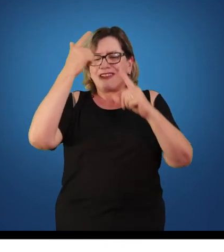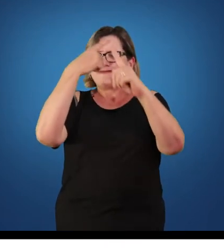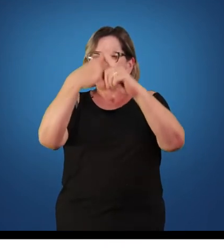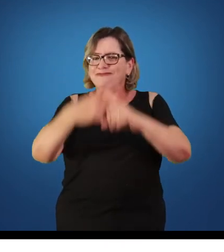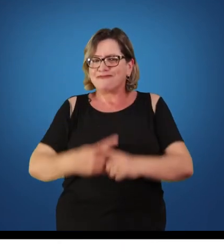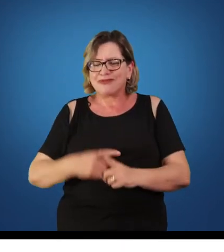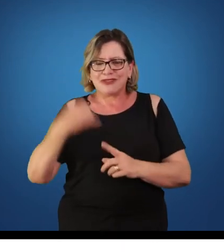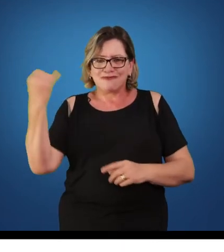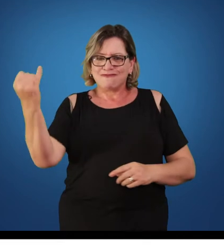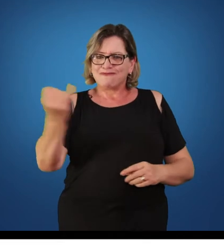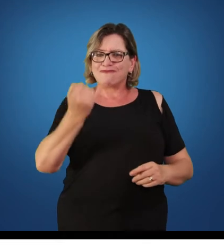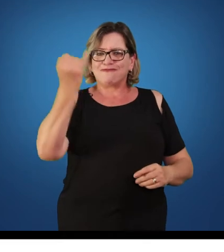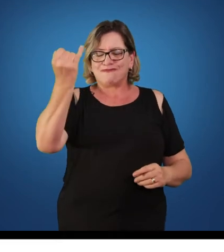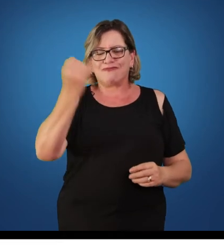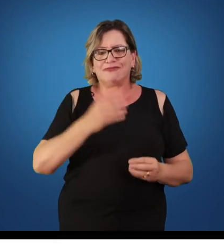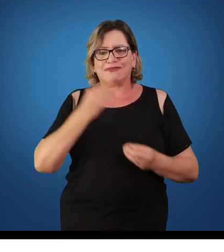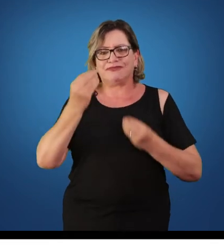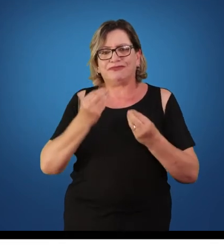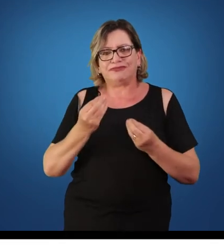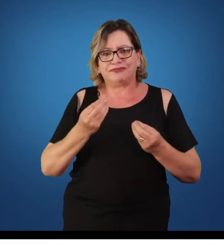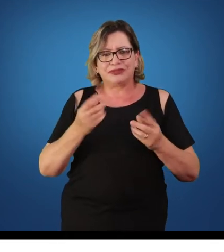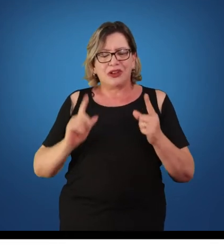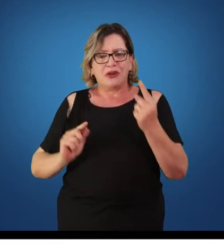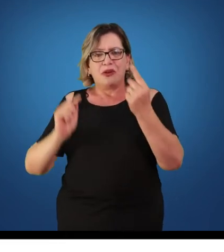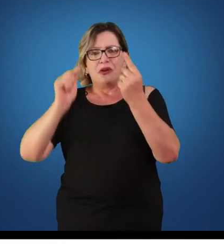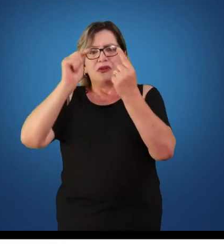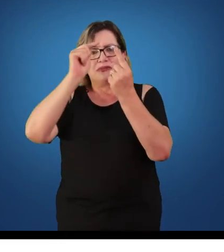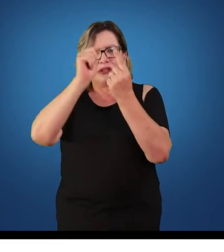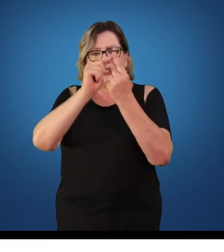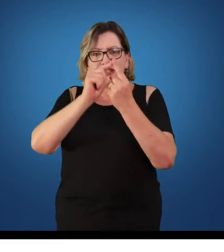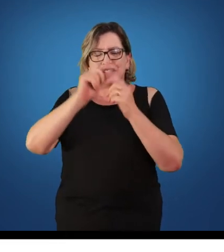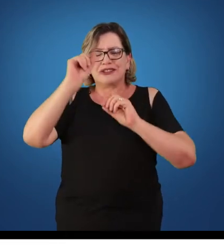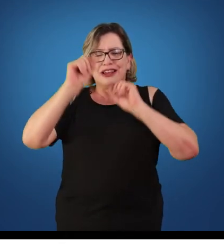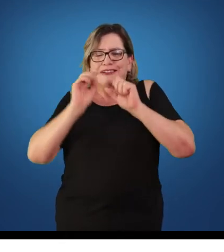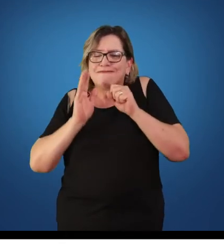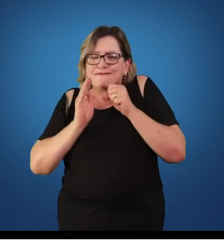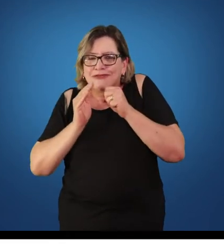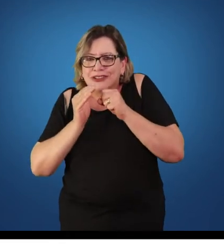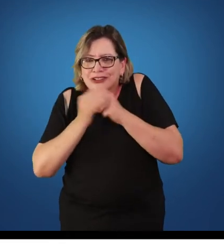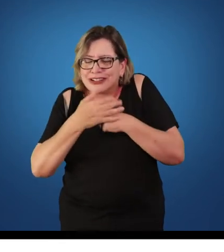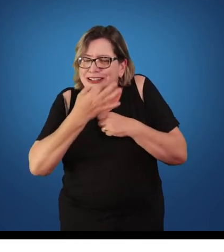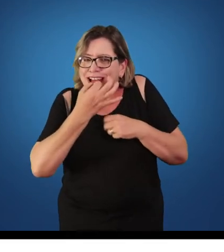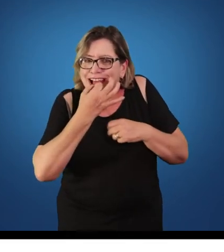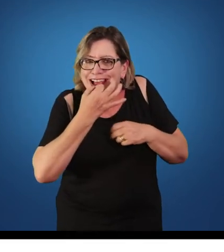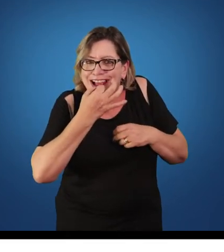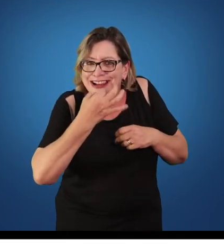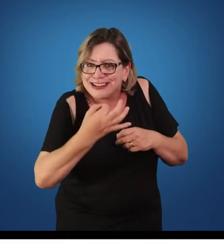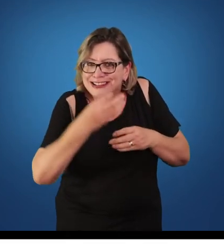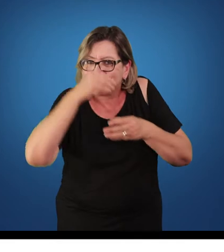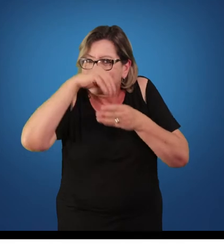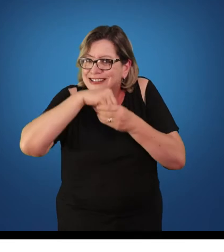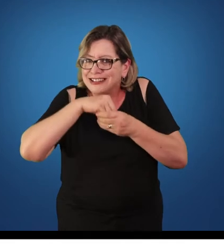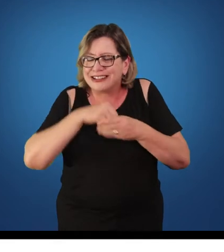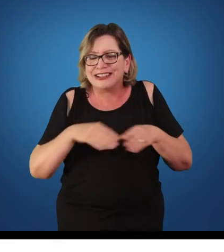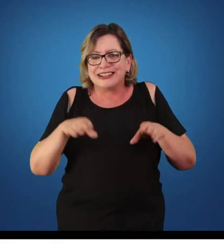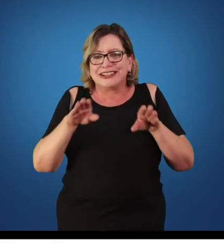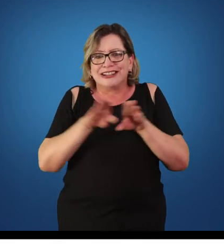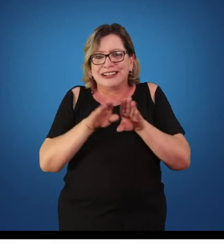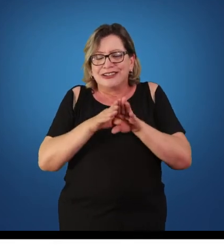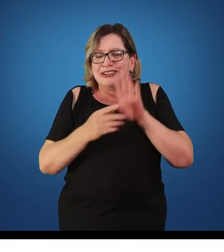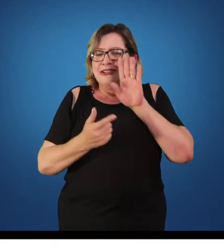internacionais de alto nível, com o objetivo de abafar críticas internas e deixar